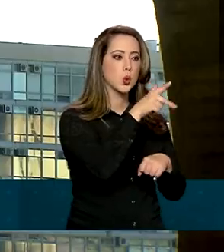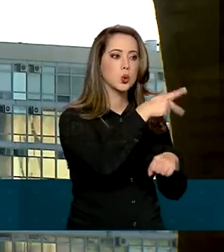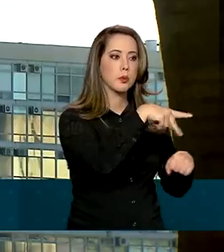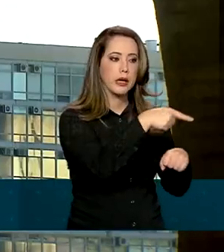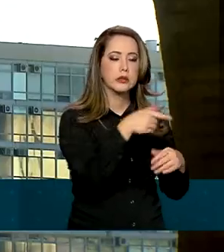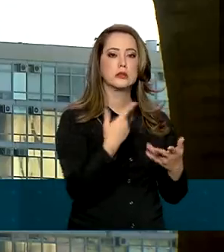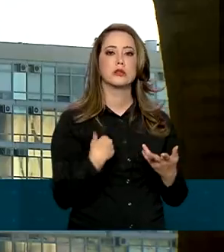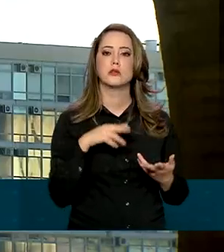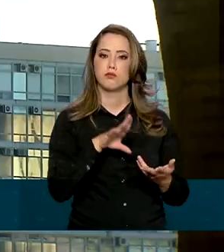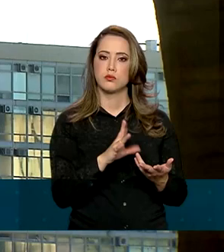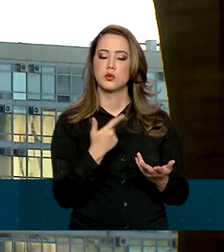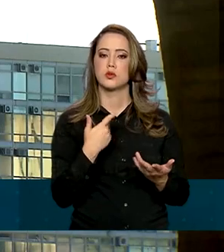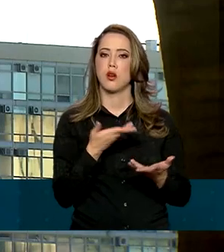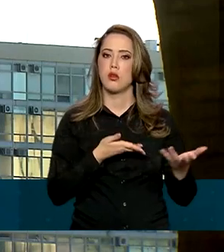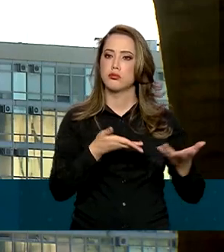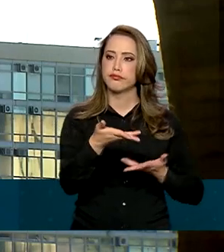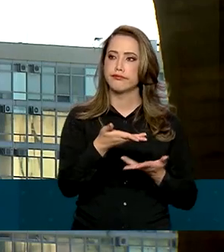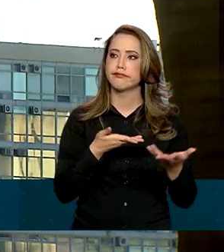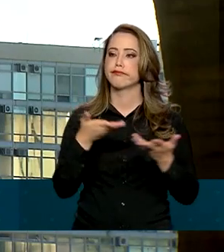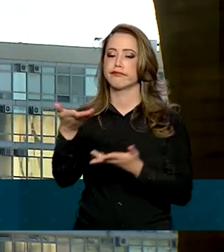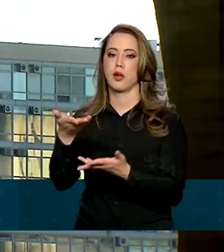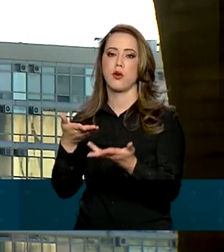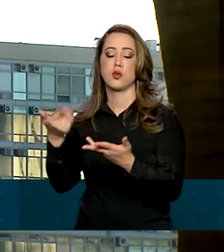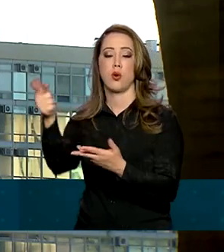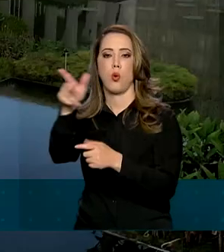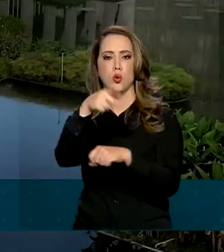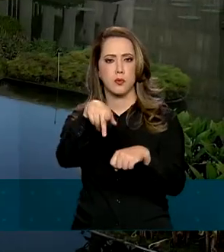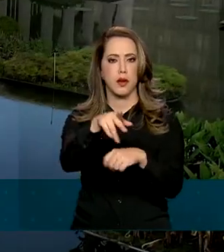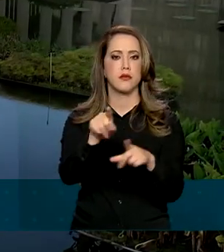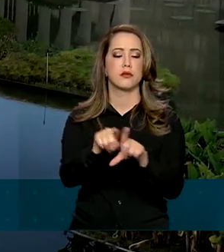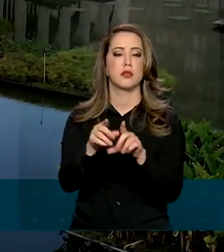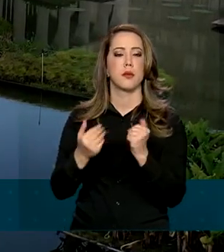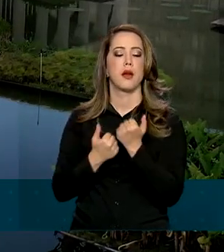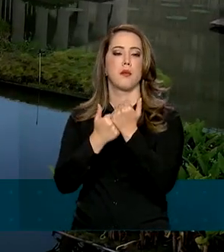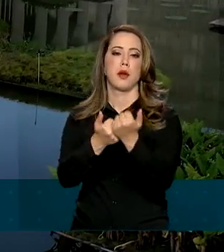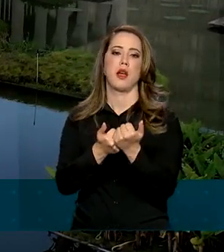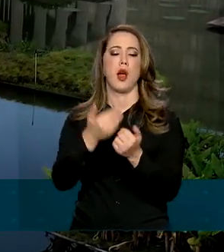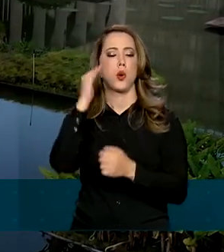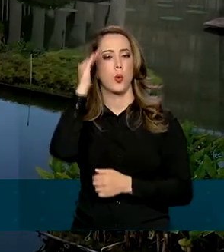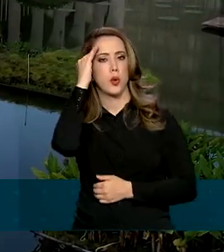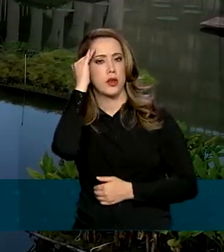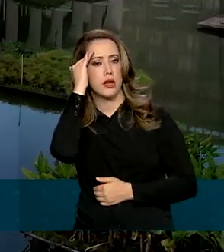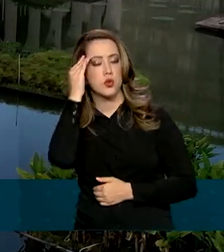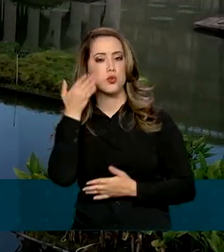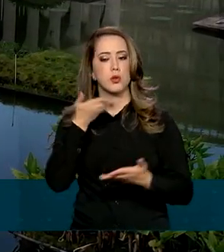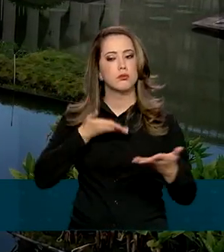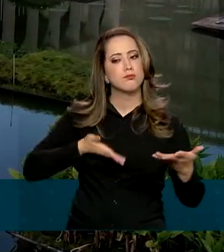interesses do Brasil, no exterior e de contribuir para o entendimento entre os países. Obrigado.